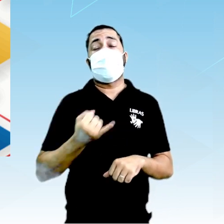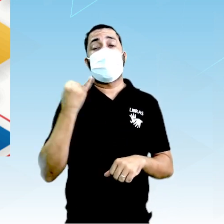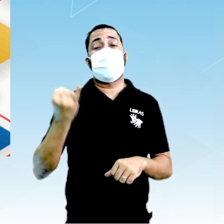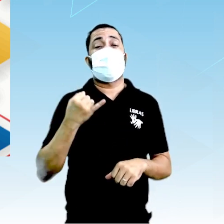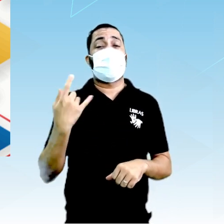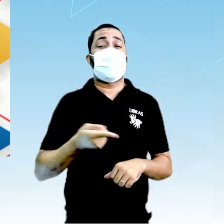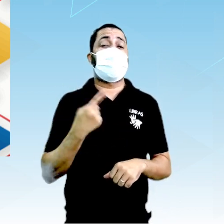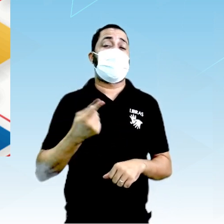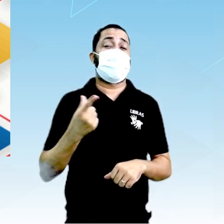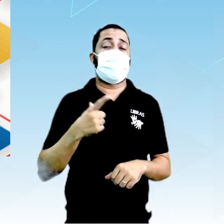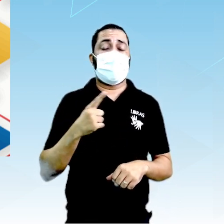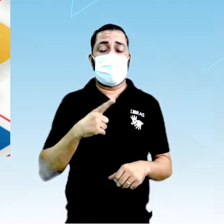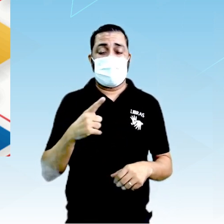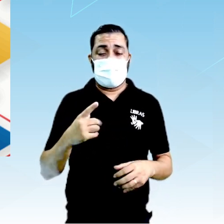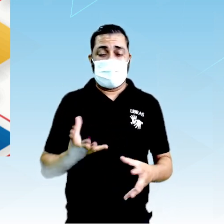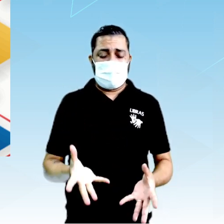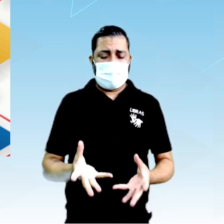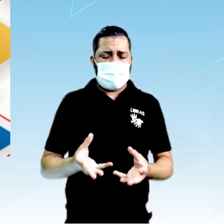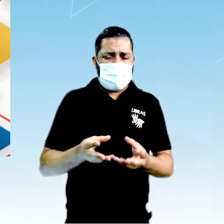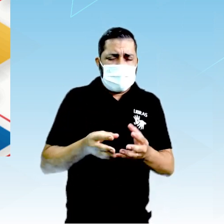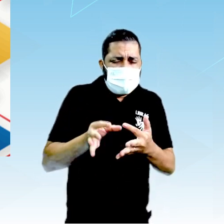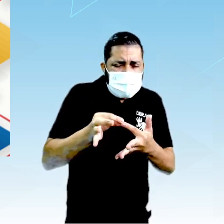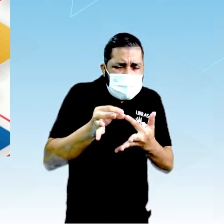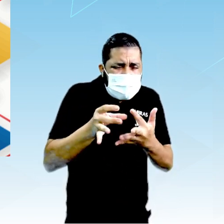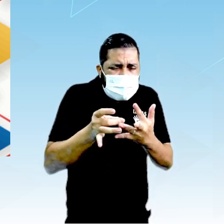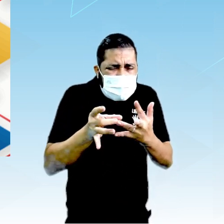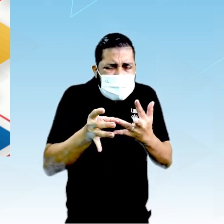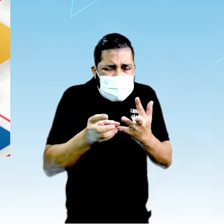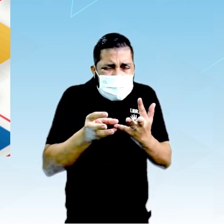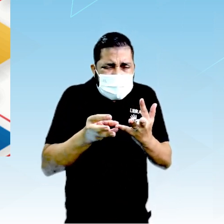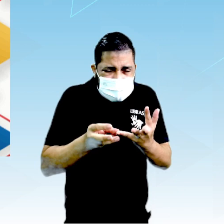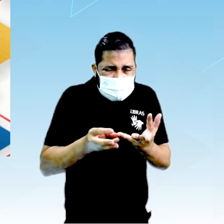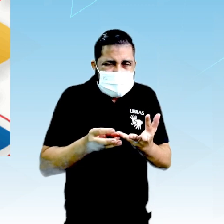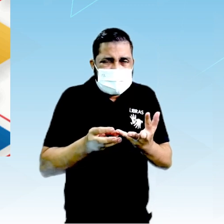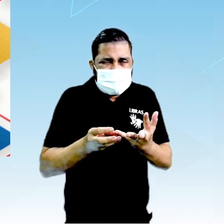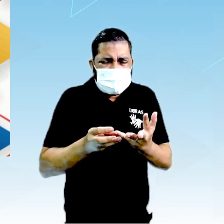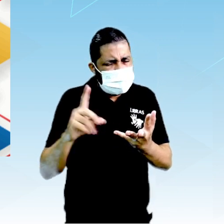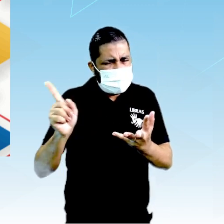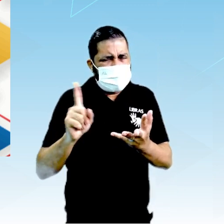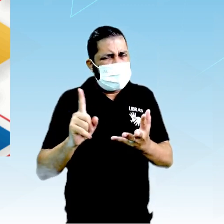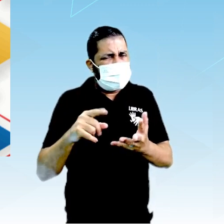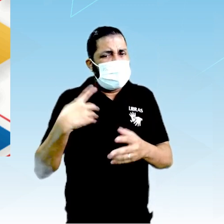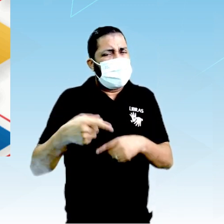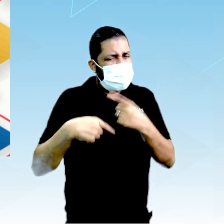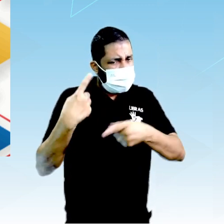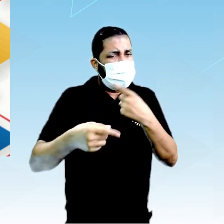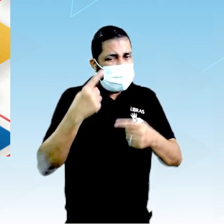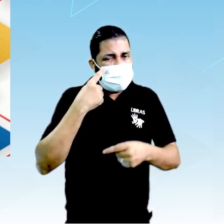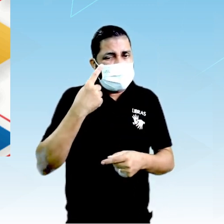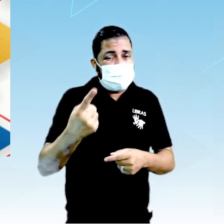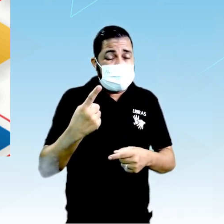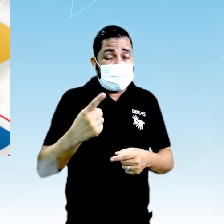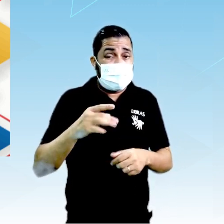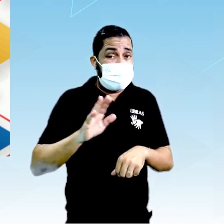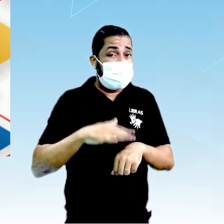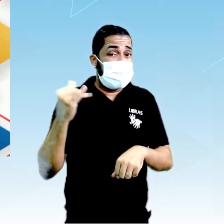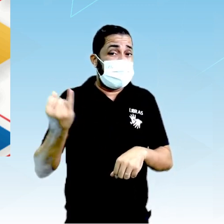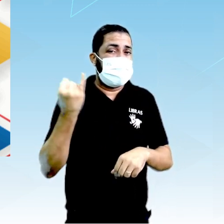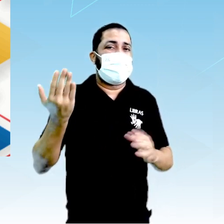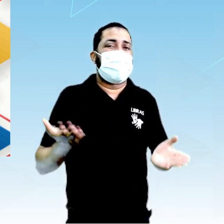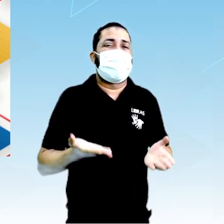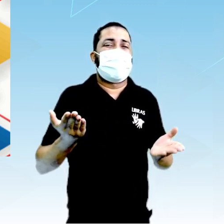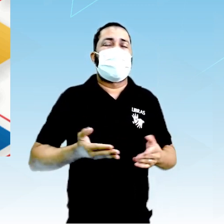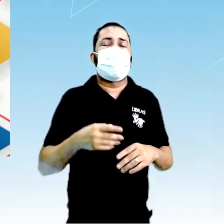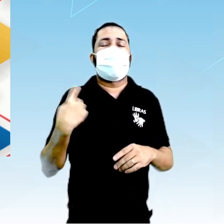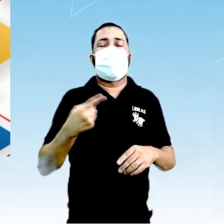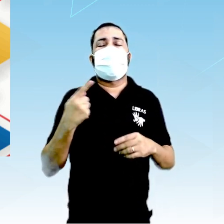que a gente se apegue a detalhes dos experimentos. Tudo isso vai ser visto mais para frente. O mais importante agora é